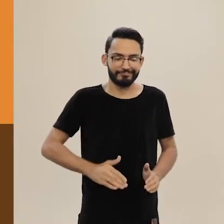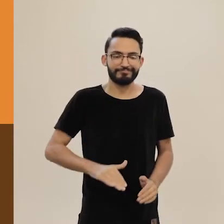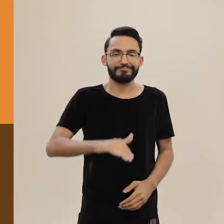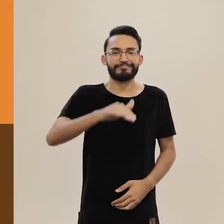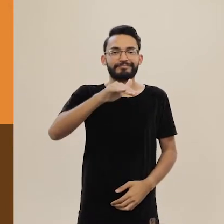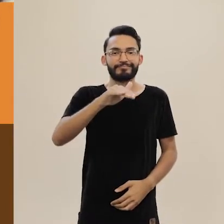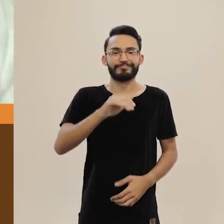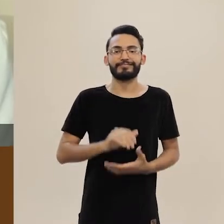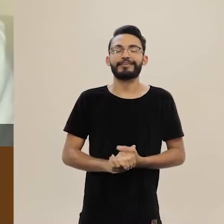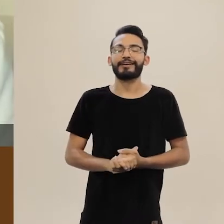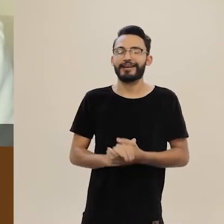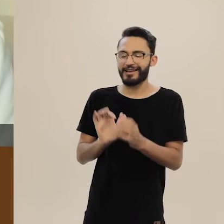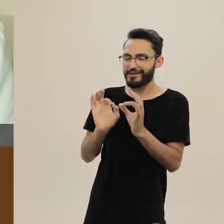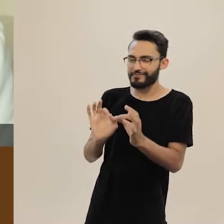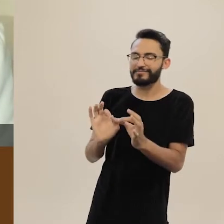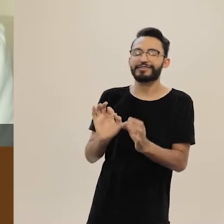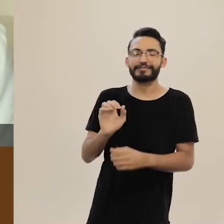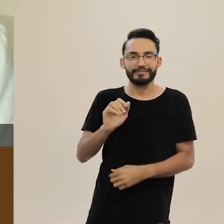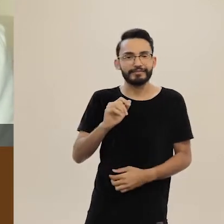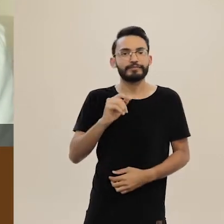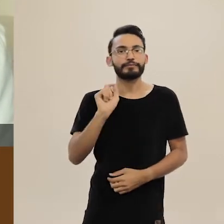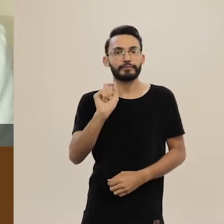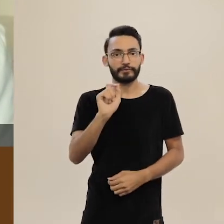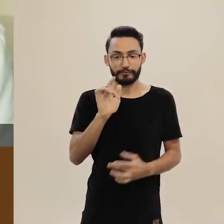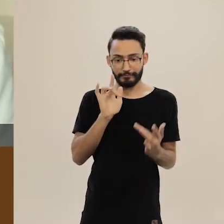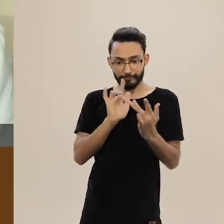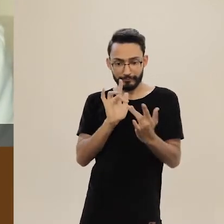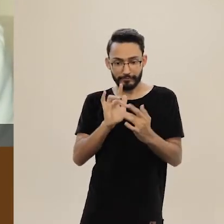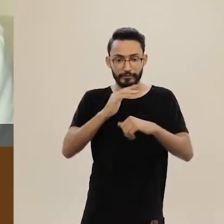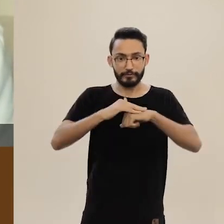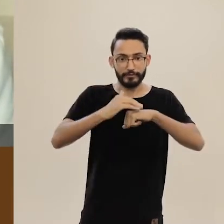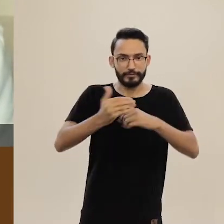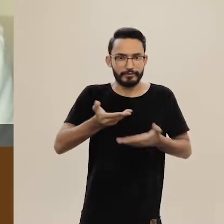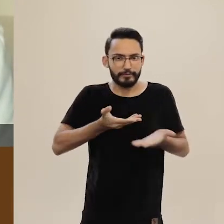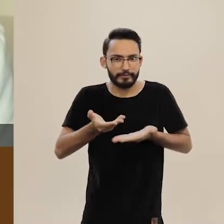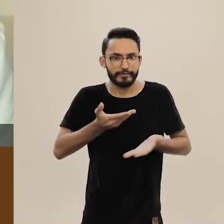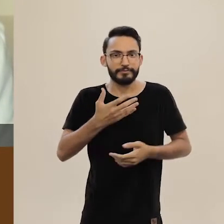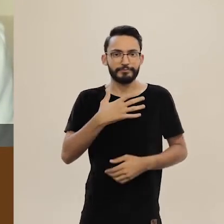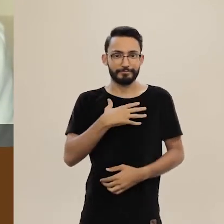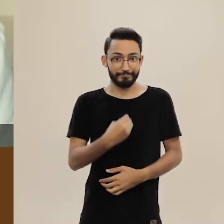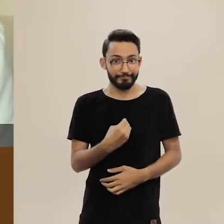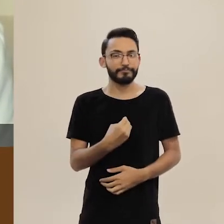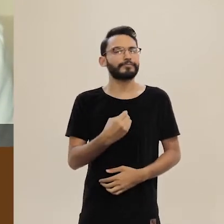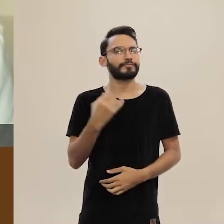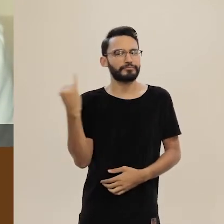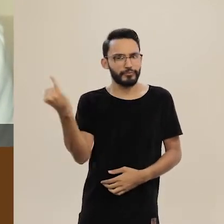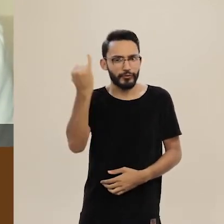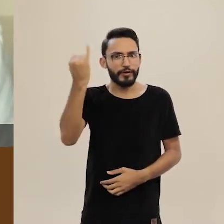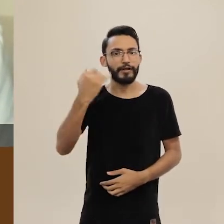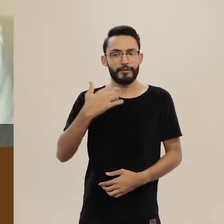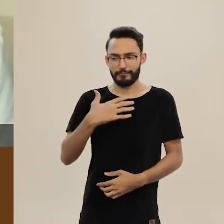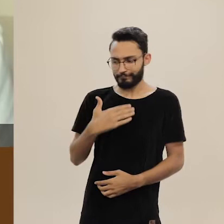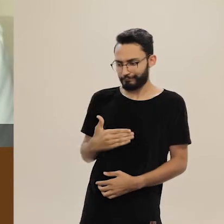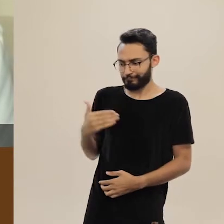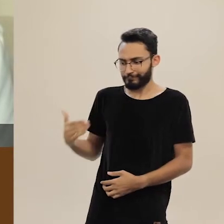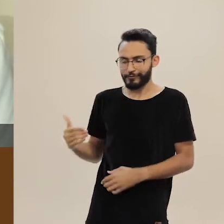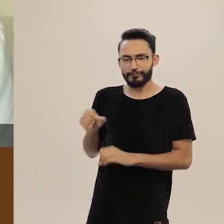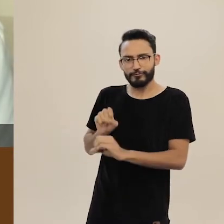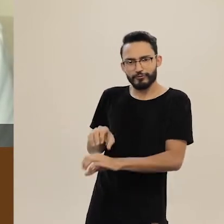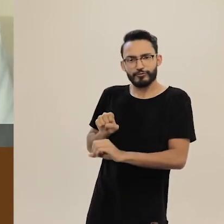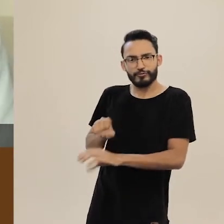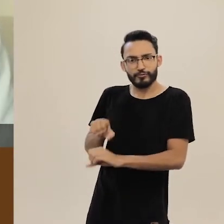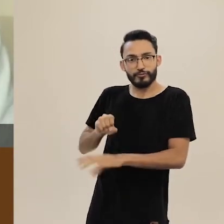Realmente, a comunicação e a afetividade são mesmo essenciais. Fico feliz que tenha feito isso com meu filho.